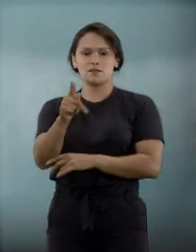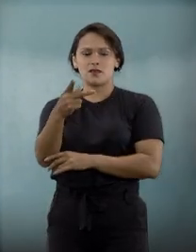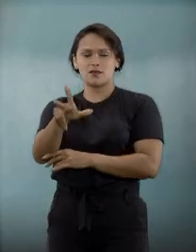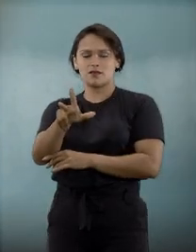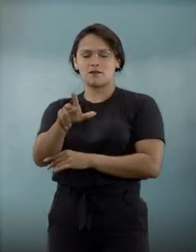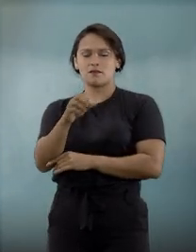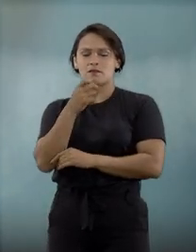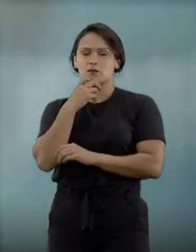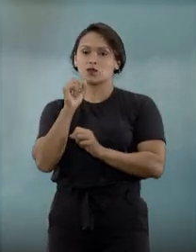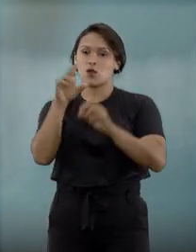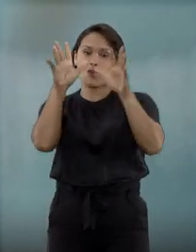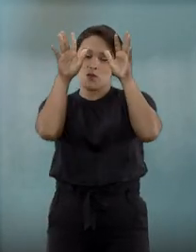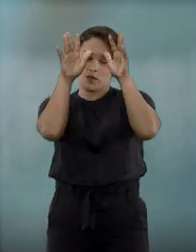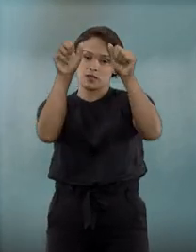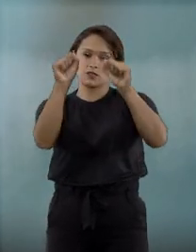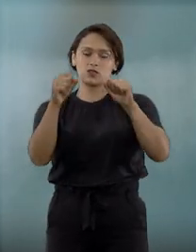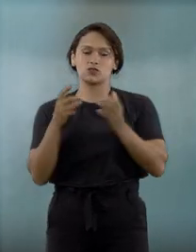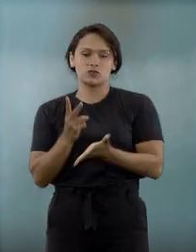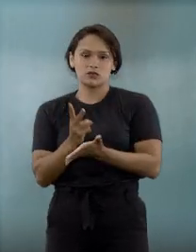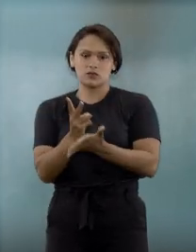STJ sempre com você.